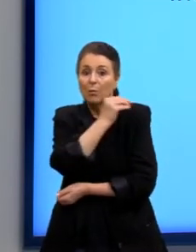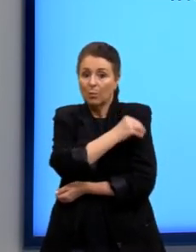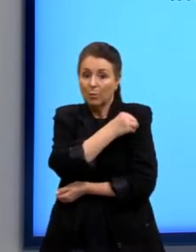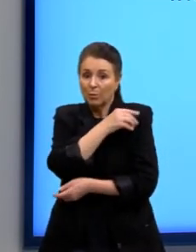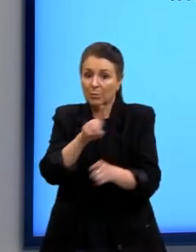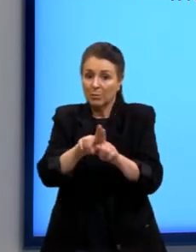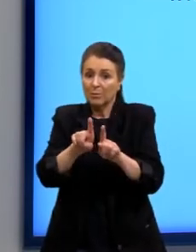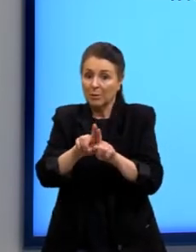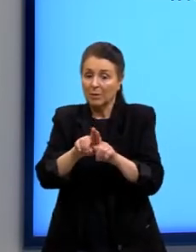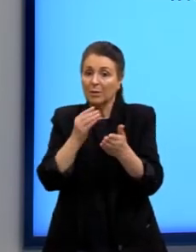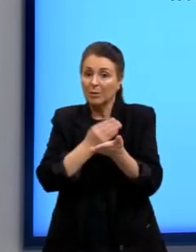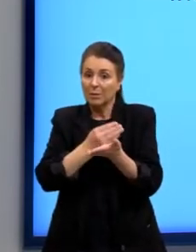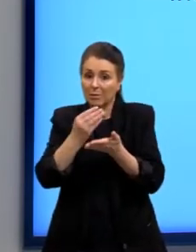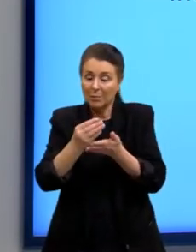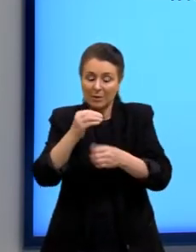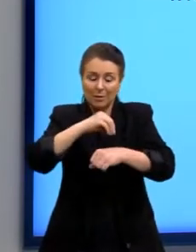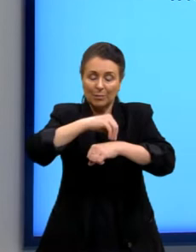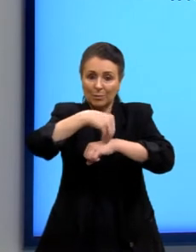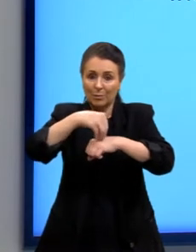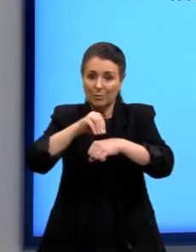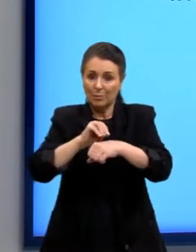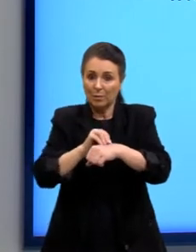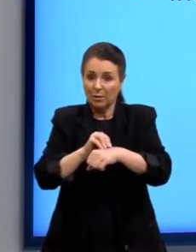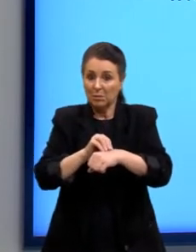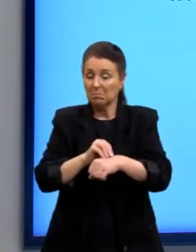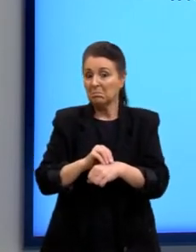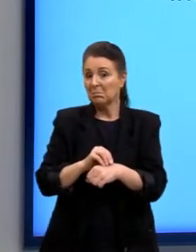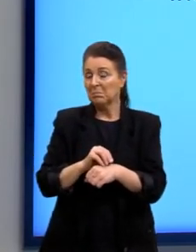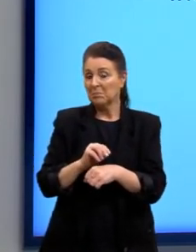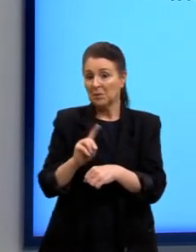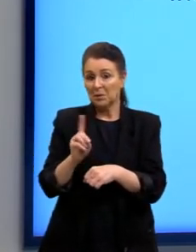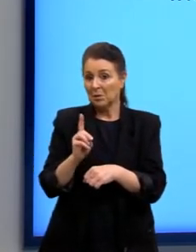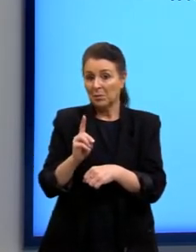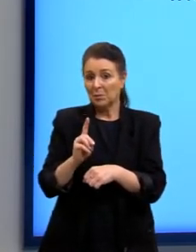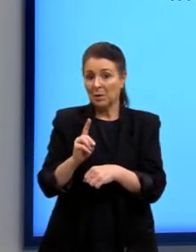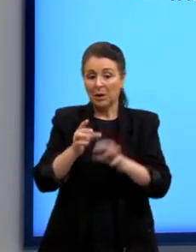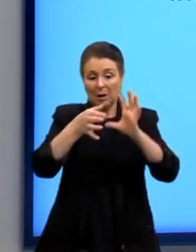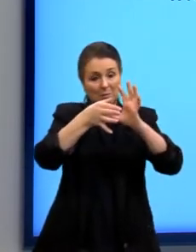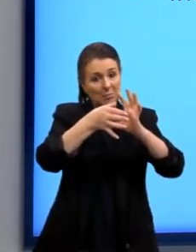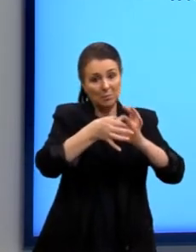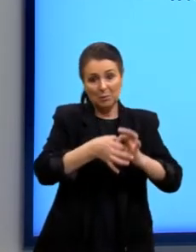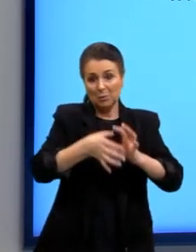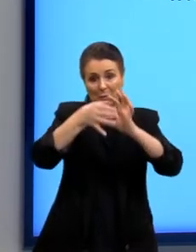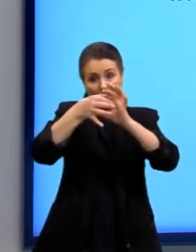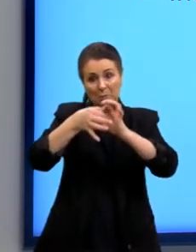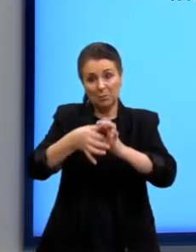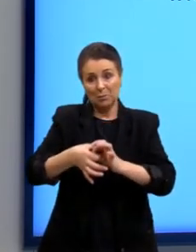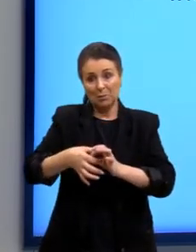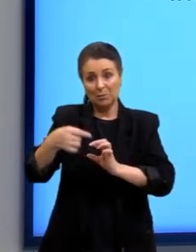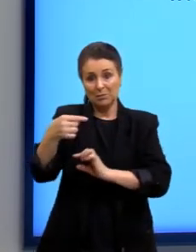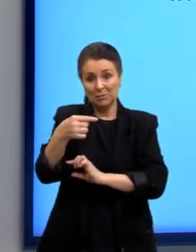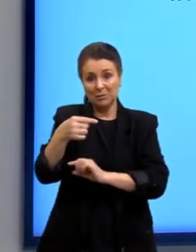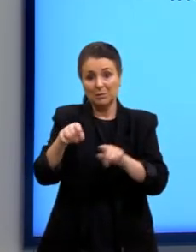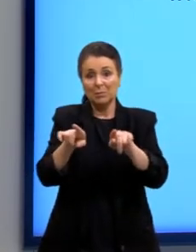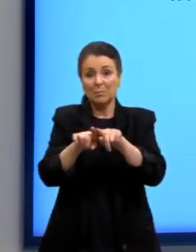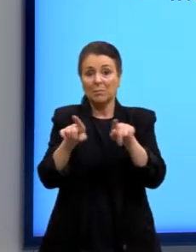formando, então, uma molécula que não é um alceno nesse caso, mas